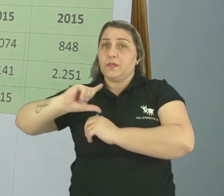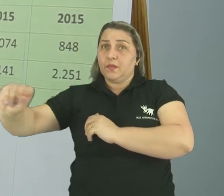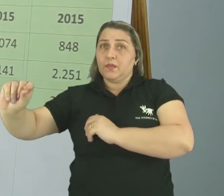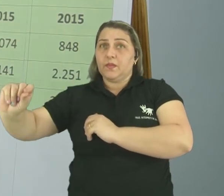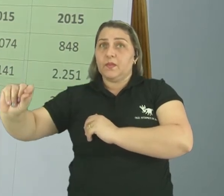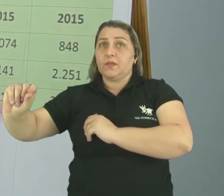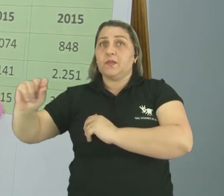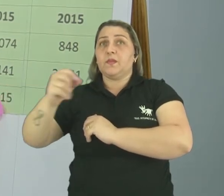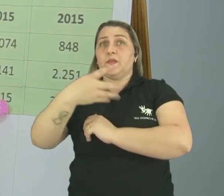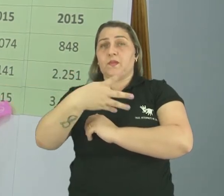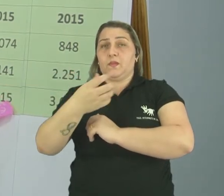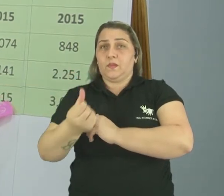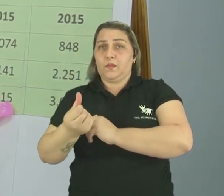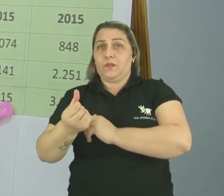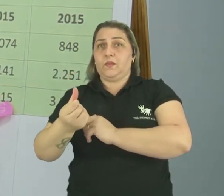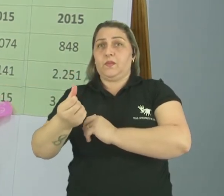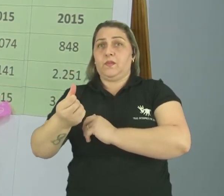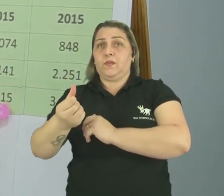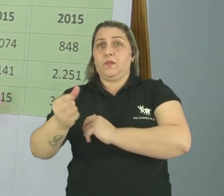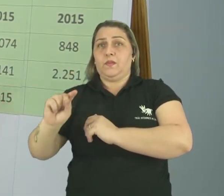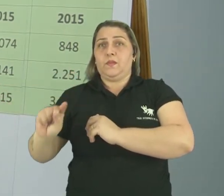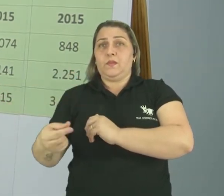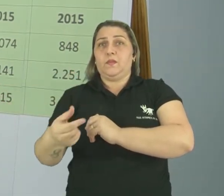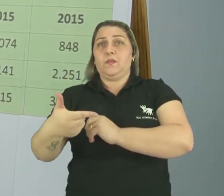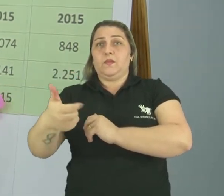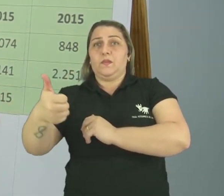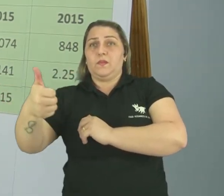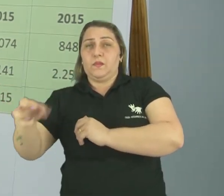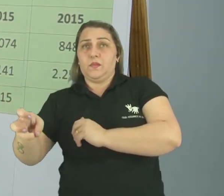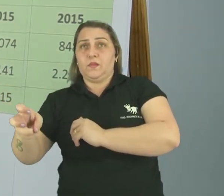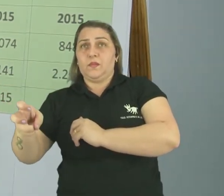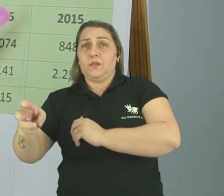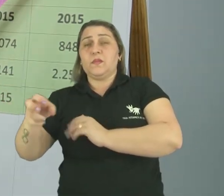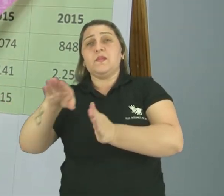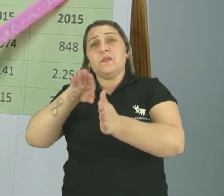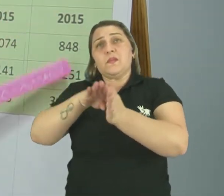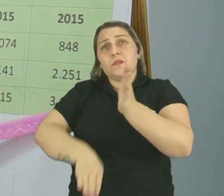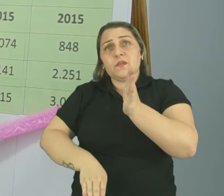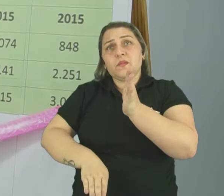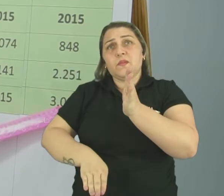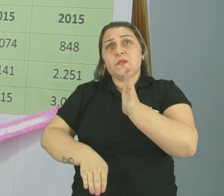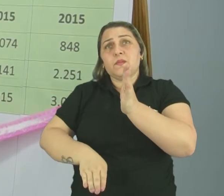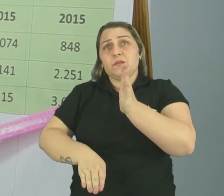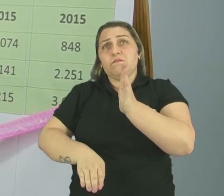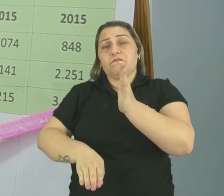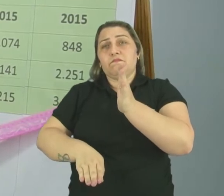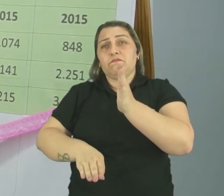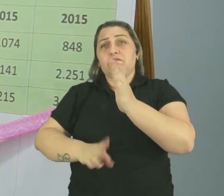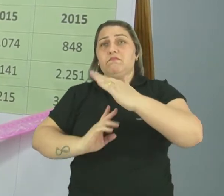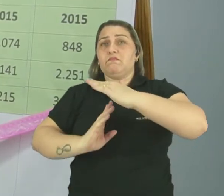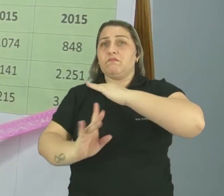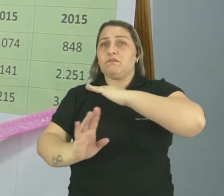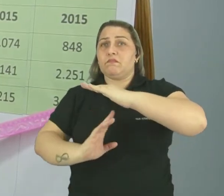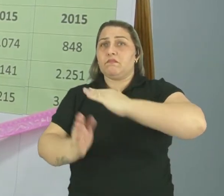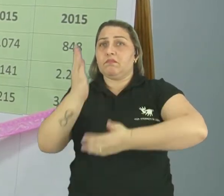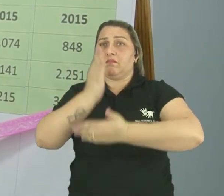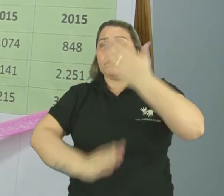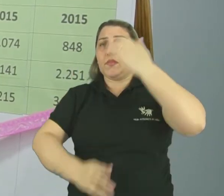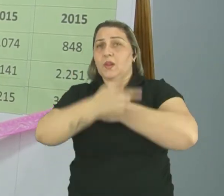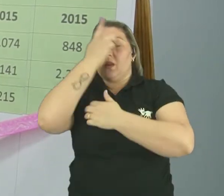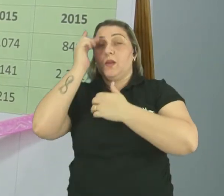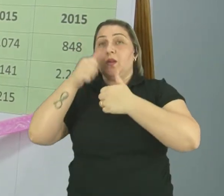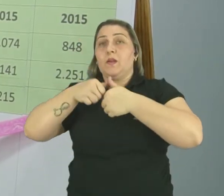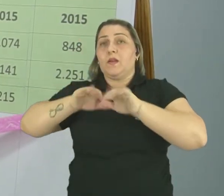46.215 Subtraindo Nós temos um saldo migratório Ou seja, pessoas que